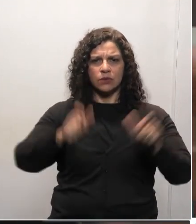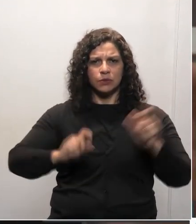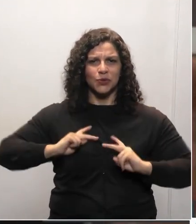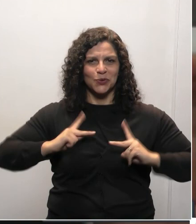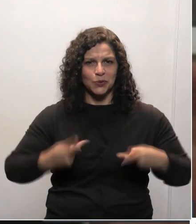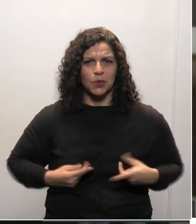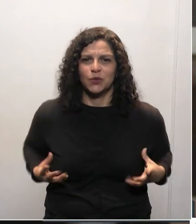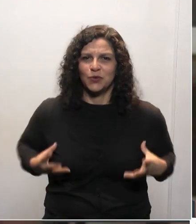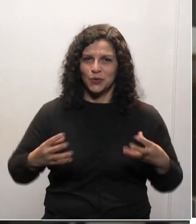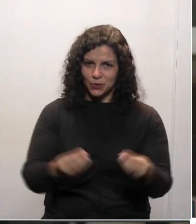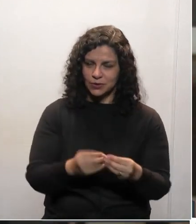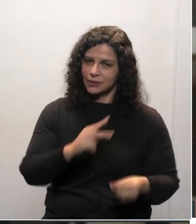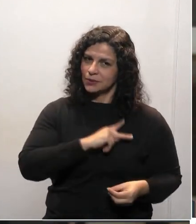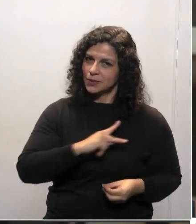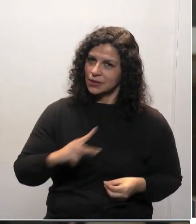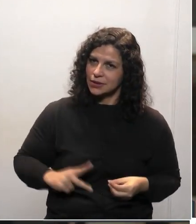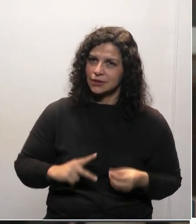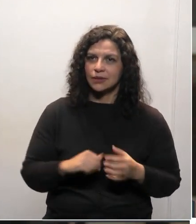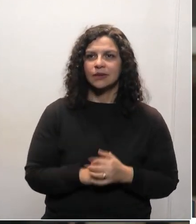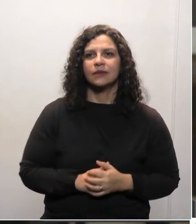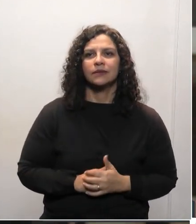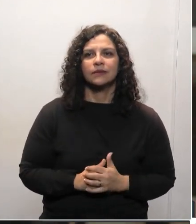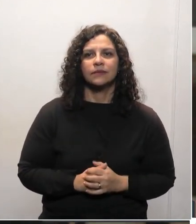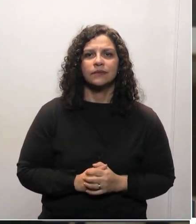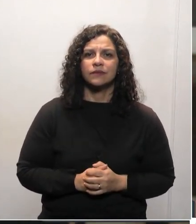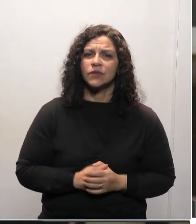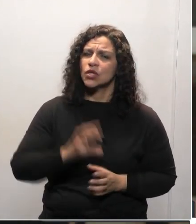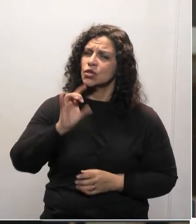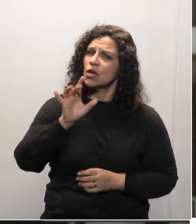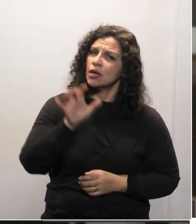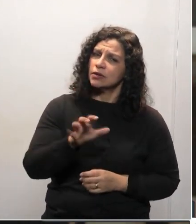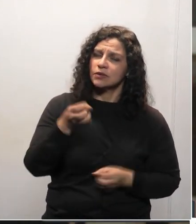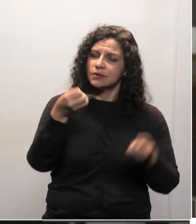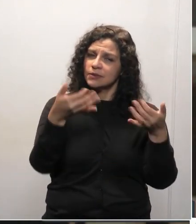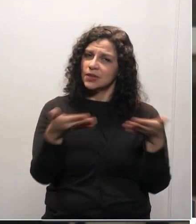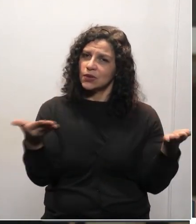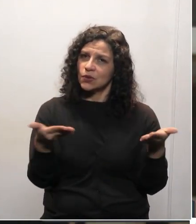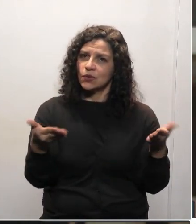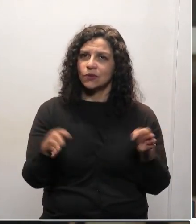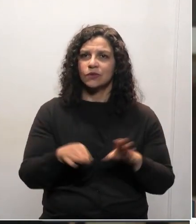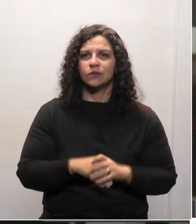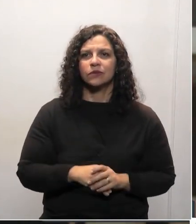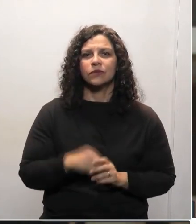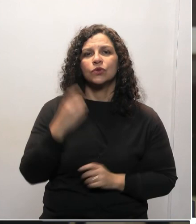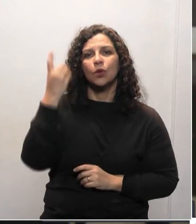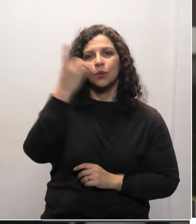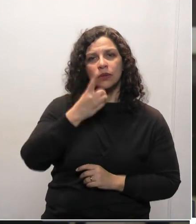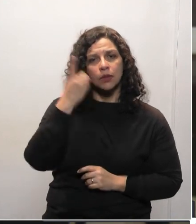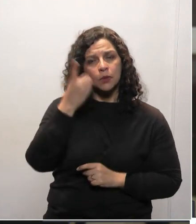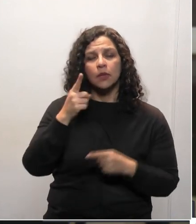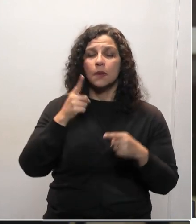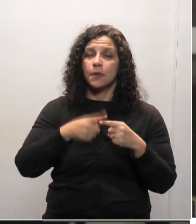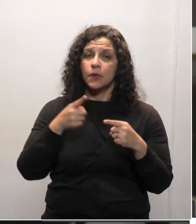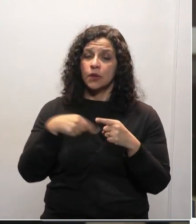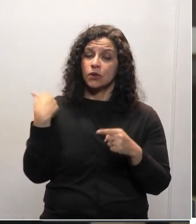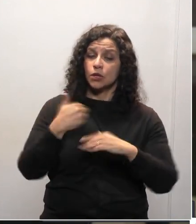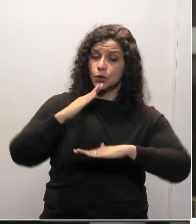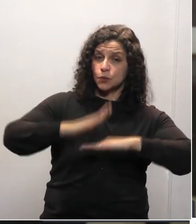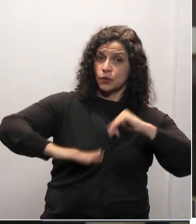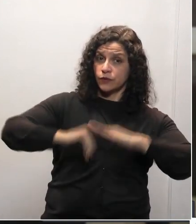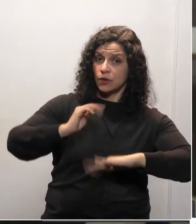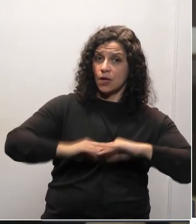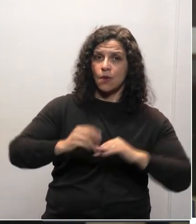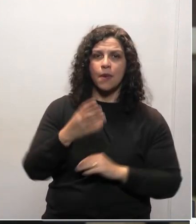humanidade. Senhor presidente, era isso que eu queria colocar como deputado, porque radialista é